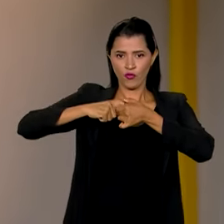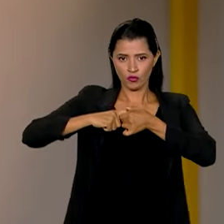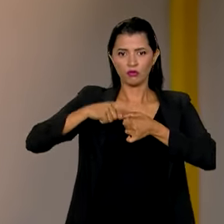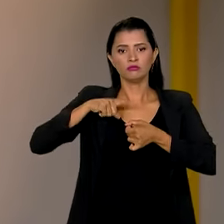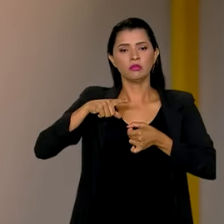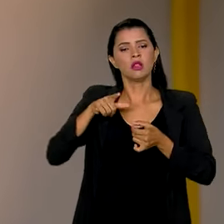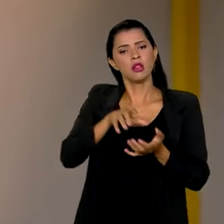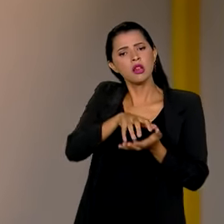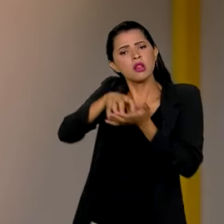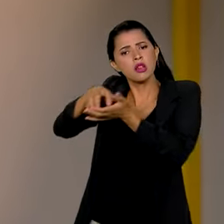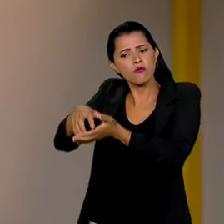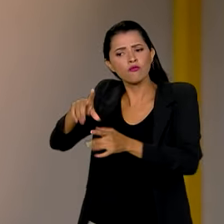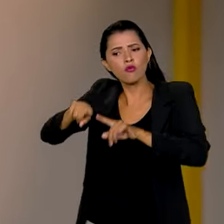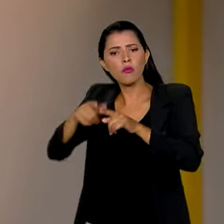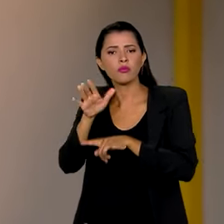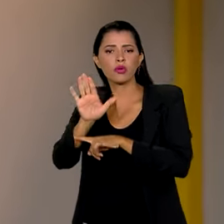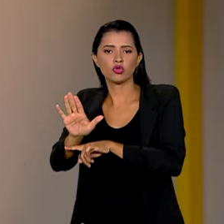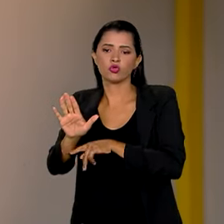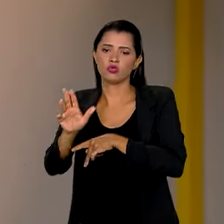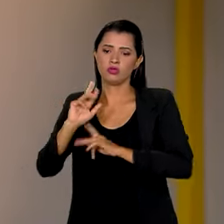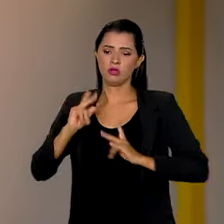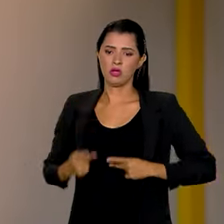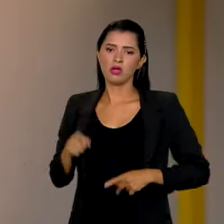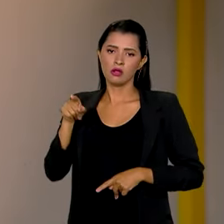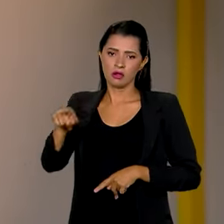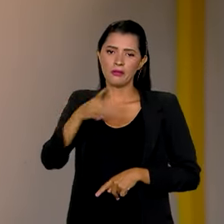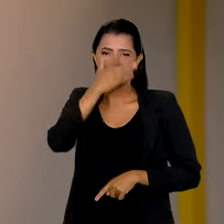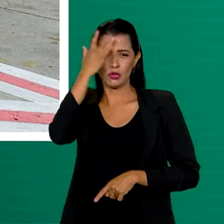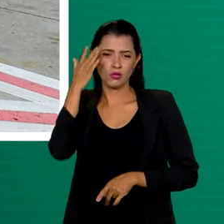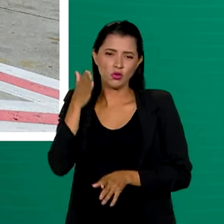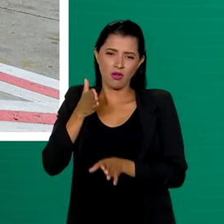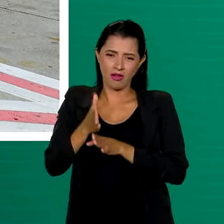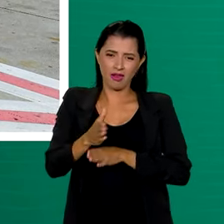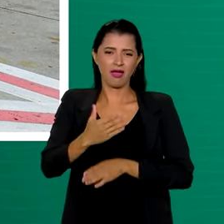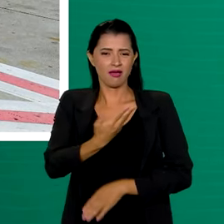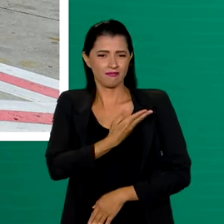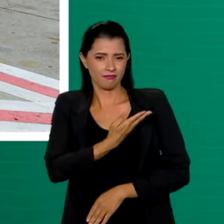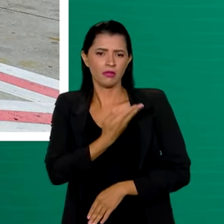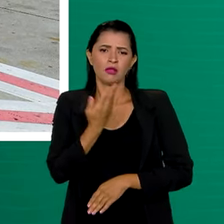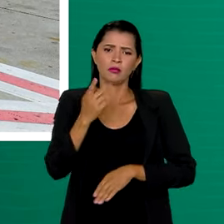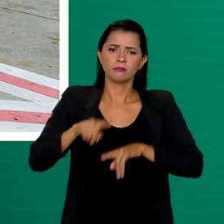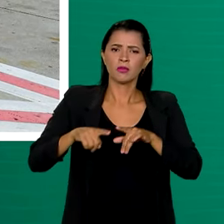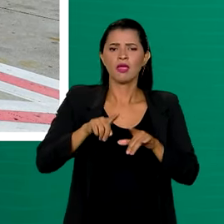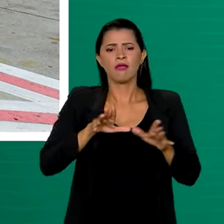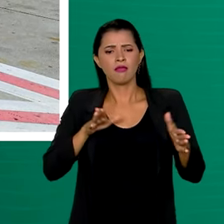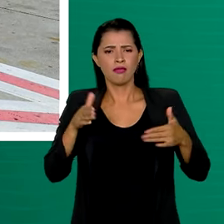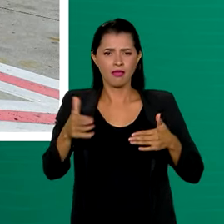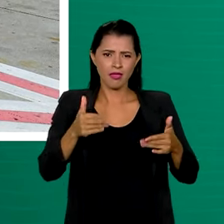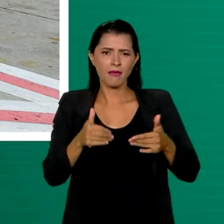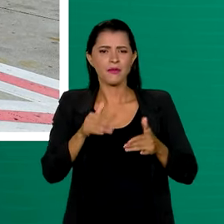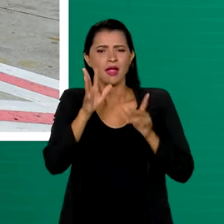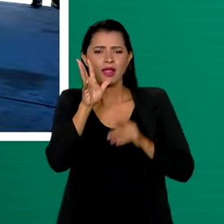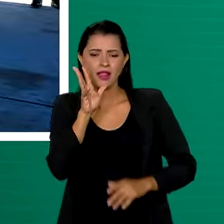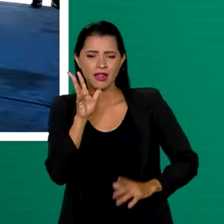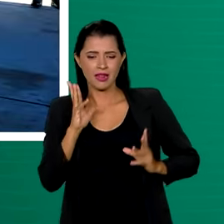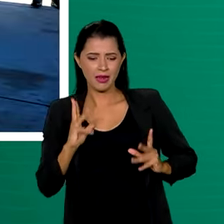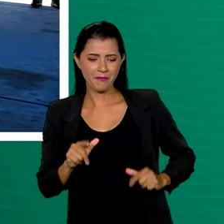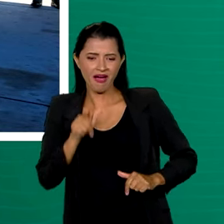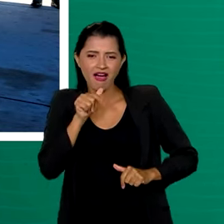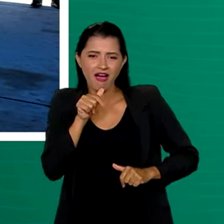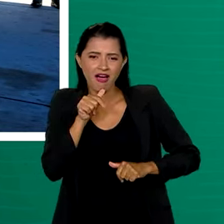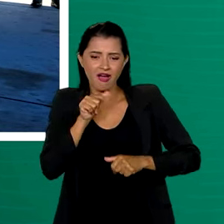carga para ajuda humanitária à população que está na faixa de Gaza. São purificadores de água e kits de medicamentos.